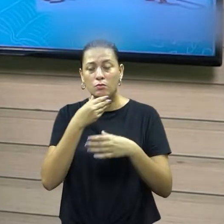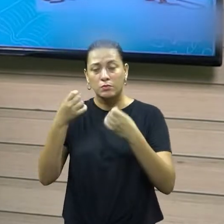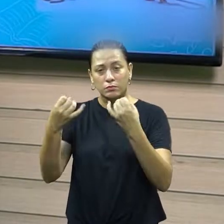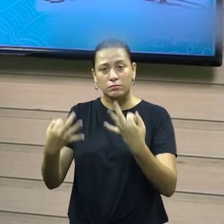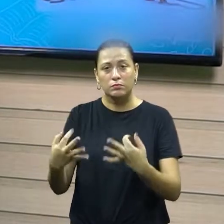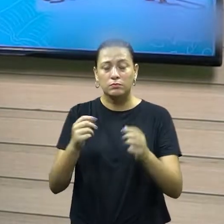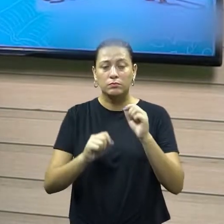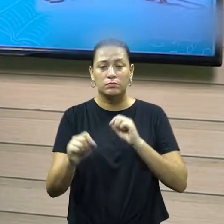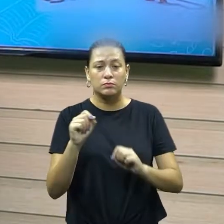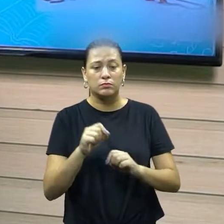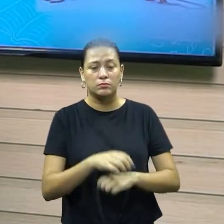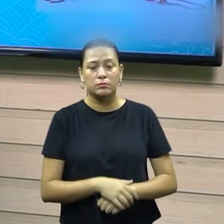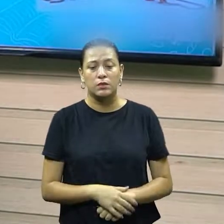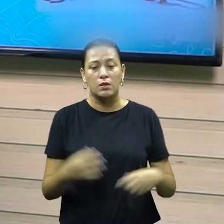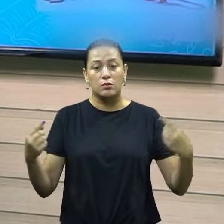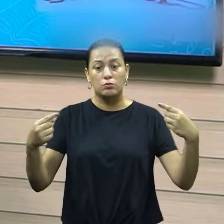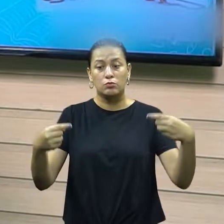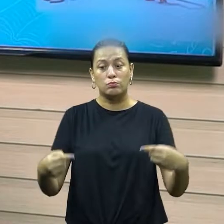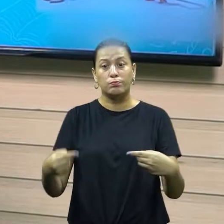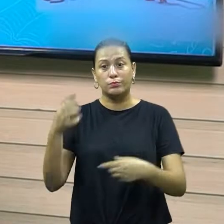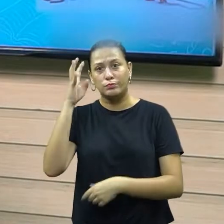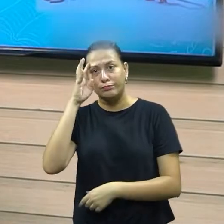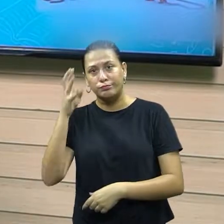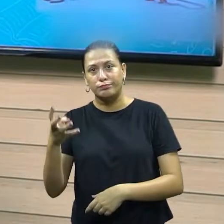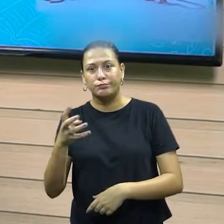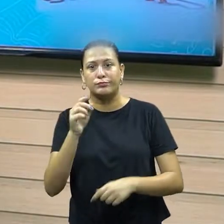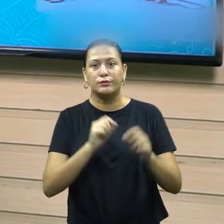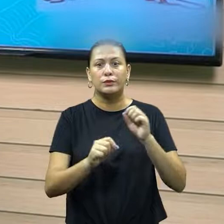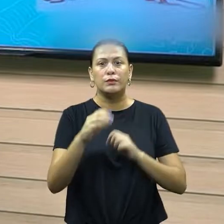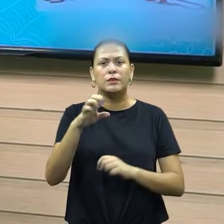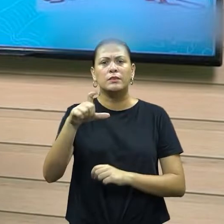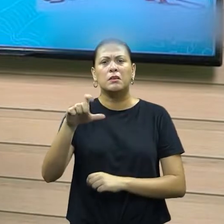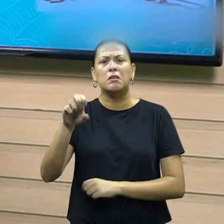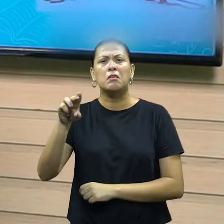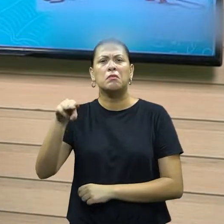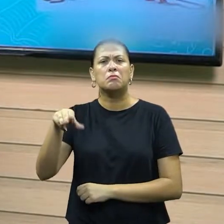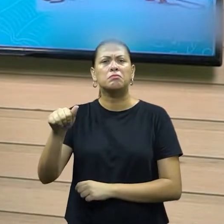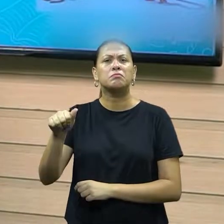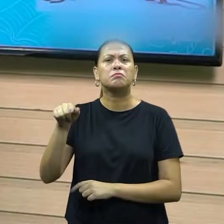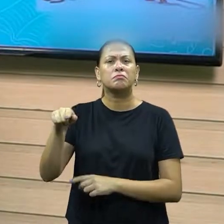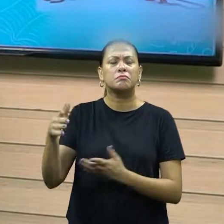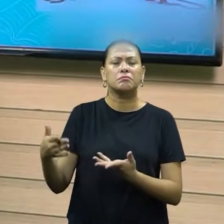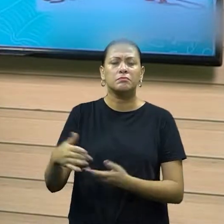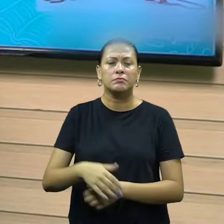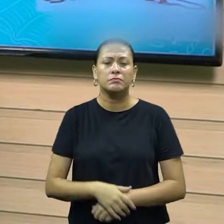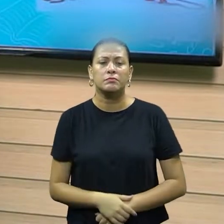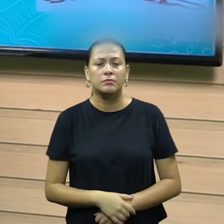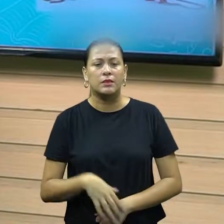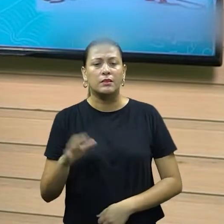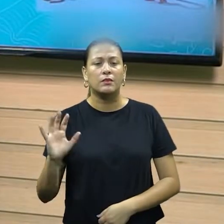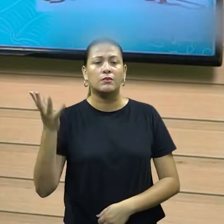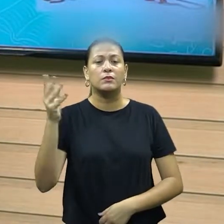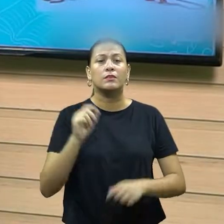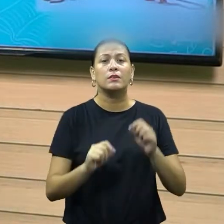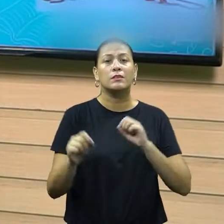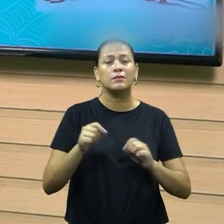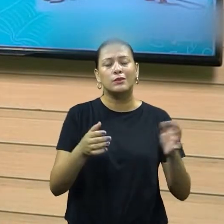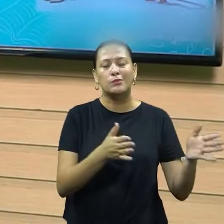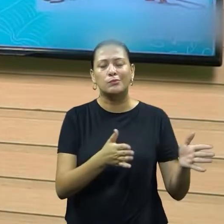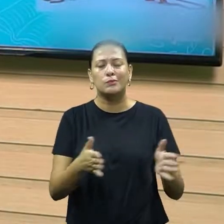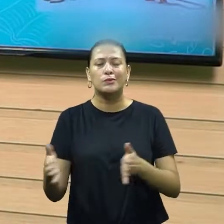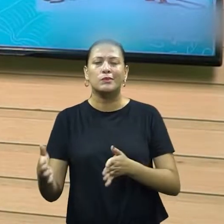para resolver uma disputa, que ele chama aqui de celeuma. Então, aí vai acontecer o processo da